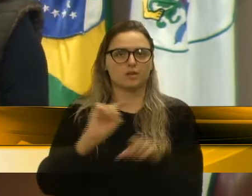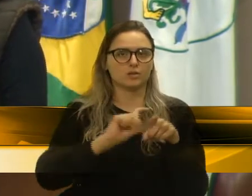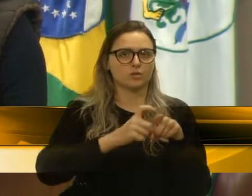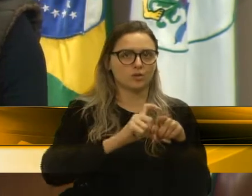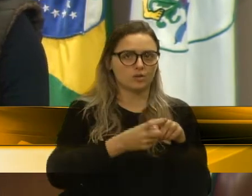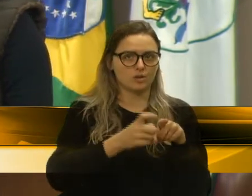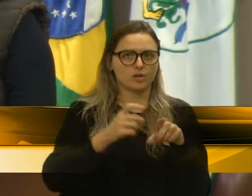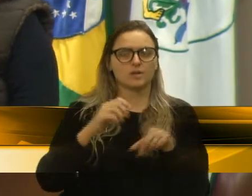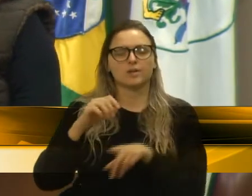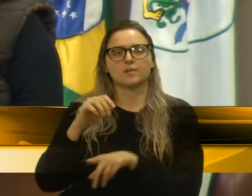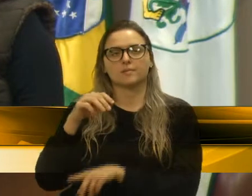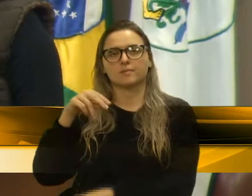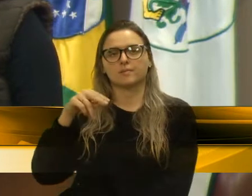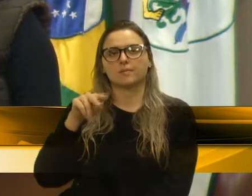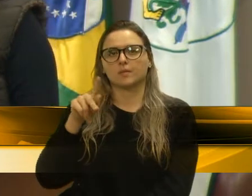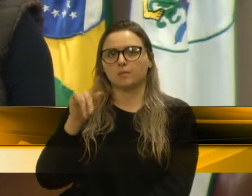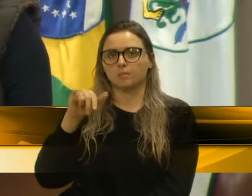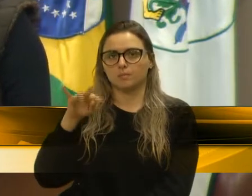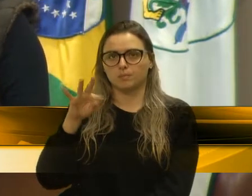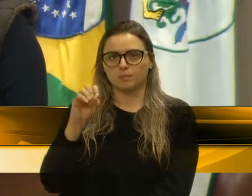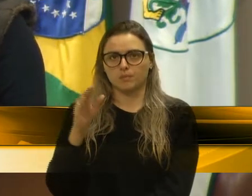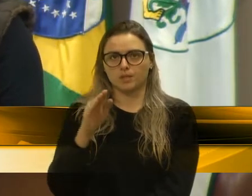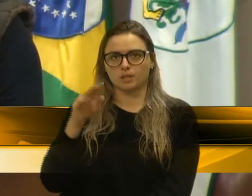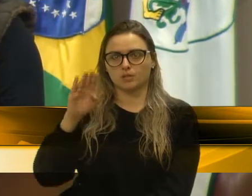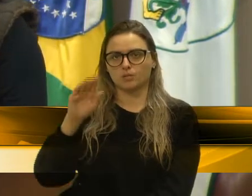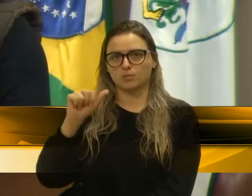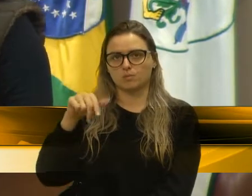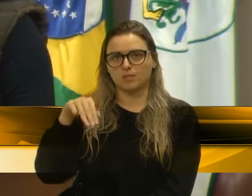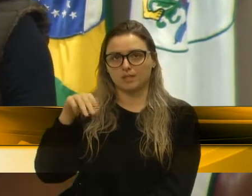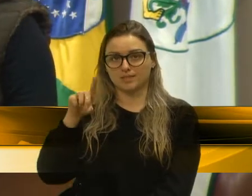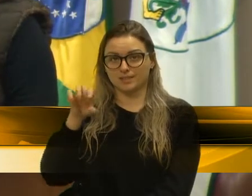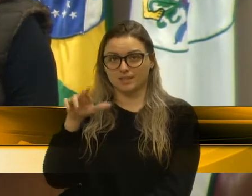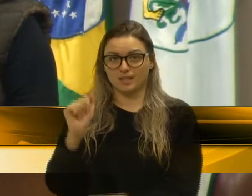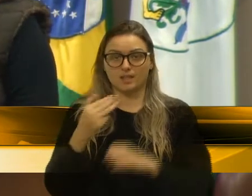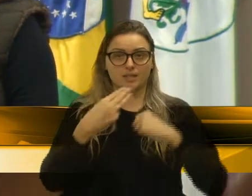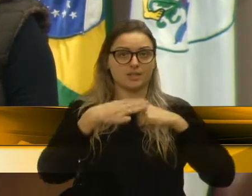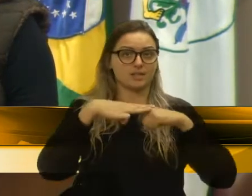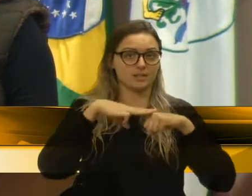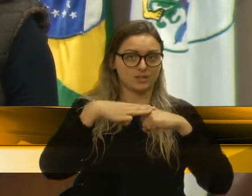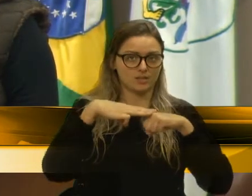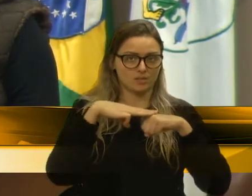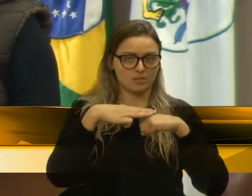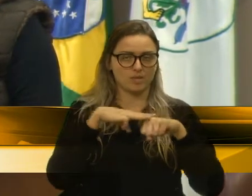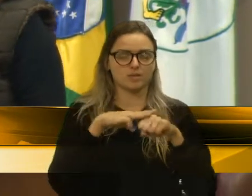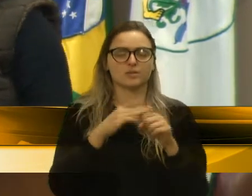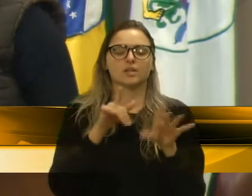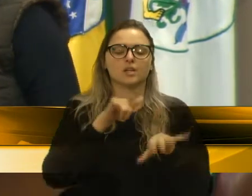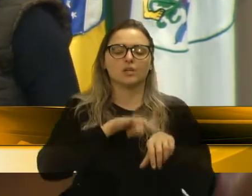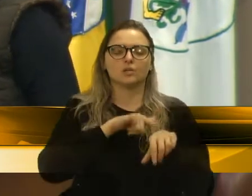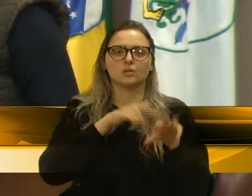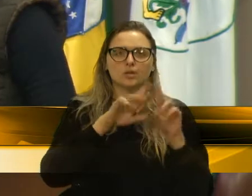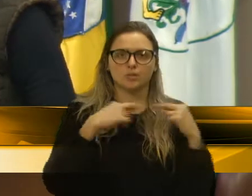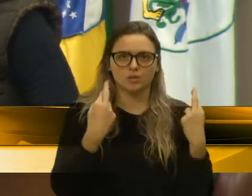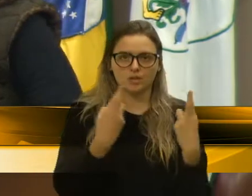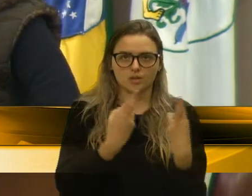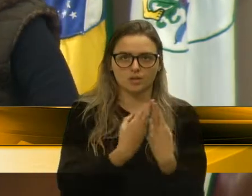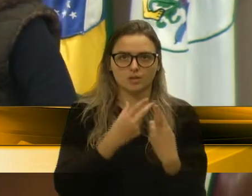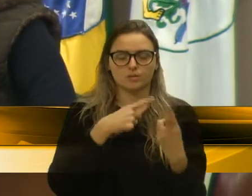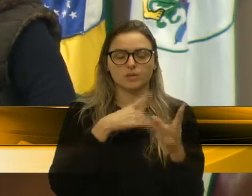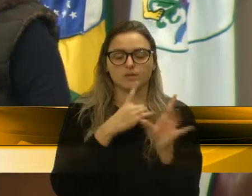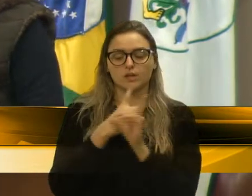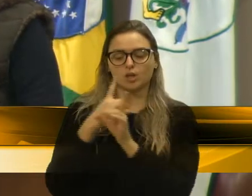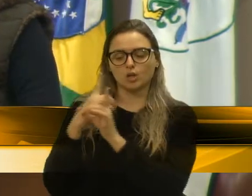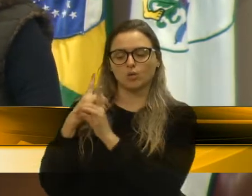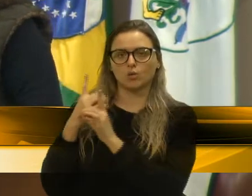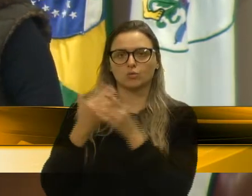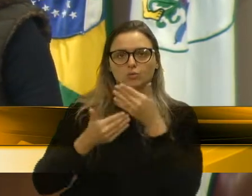Nova Roma do Sul, Pinto Bandeira e São Marcos. E durante essa reunião, então, nós tivemos um encontro com os prefeitos,